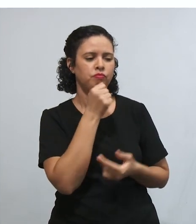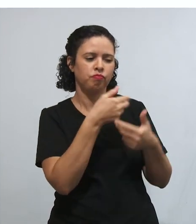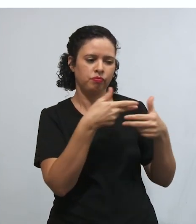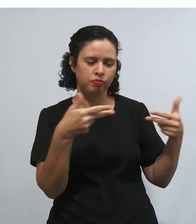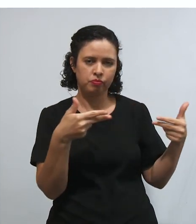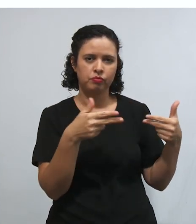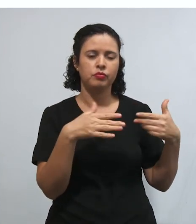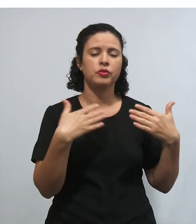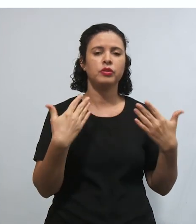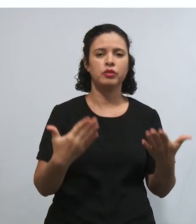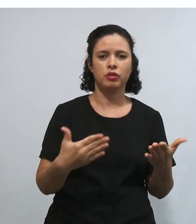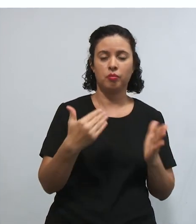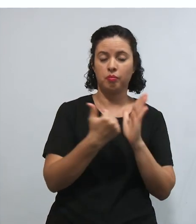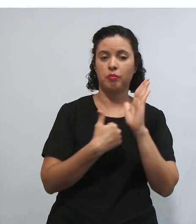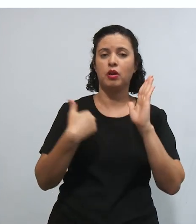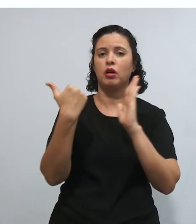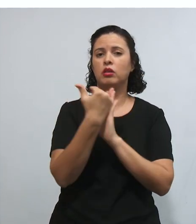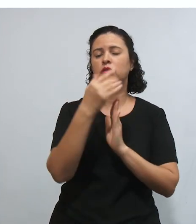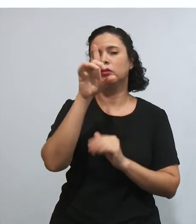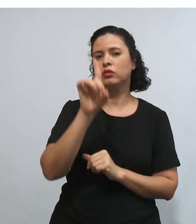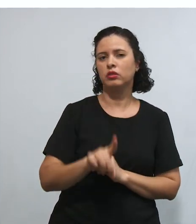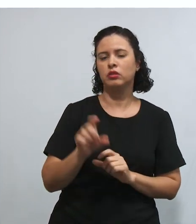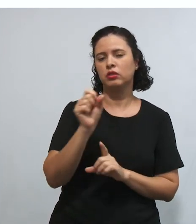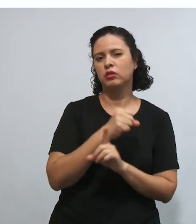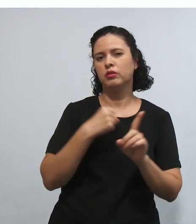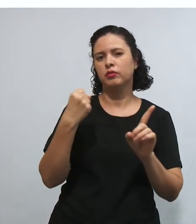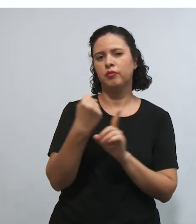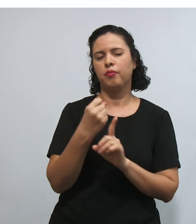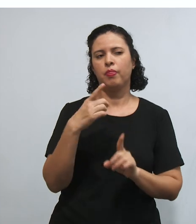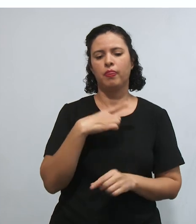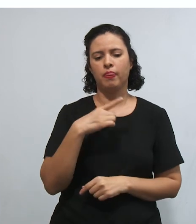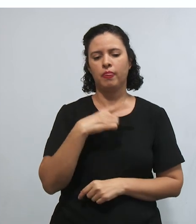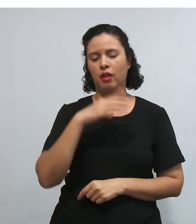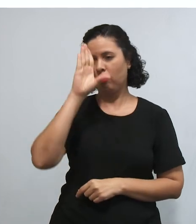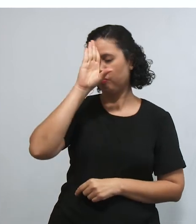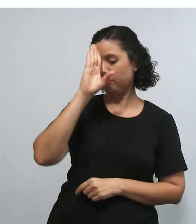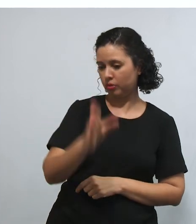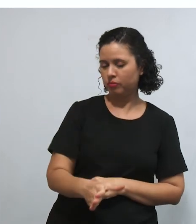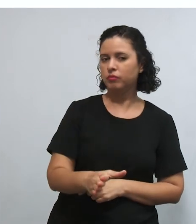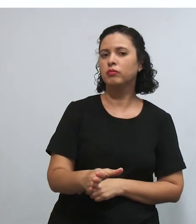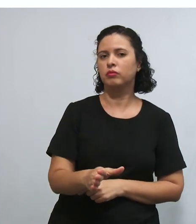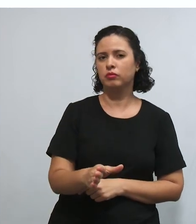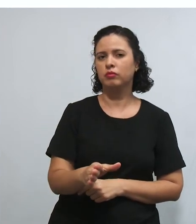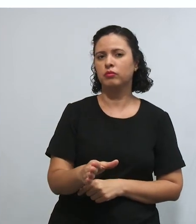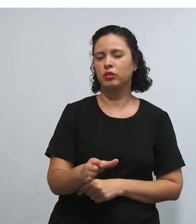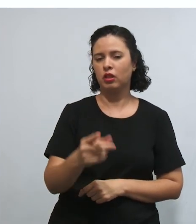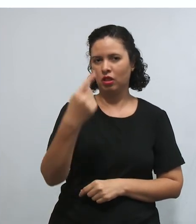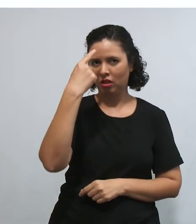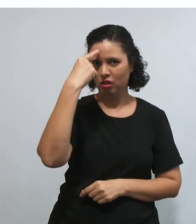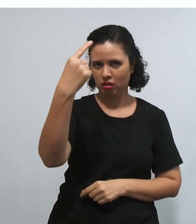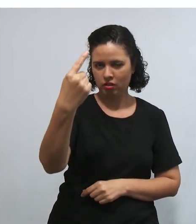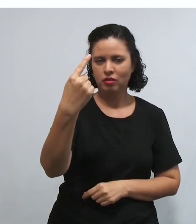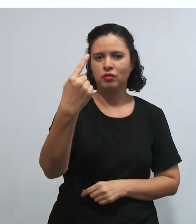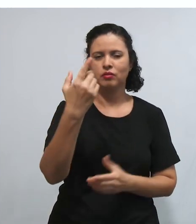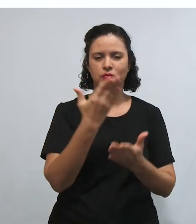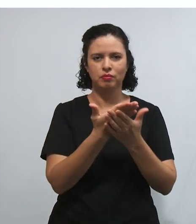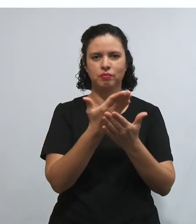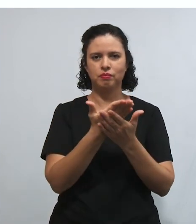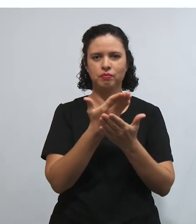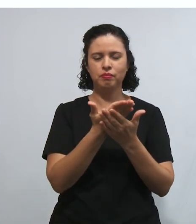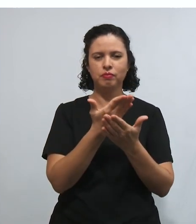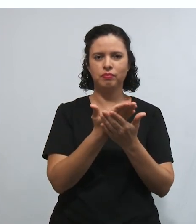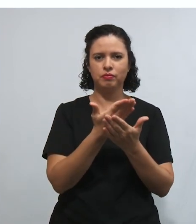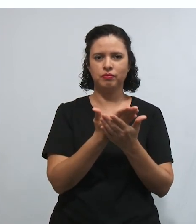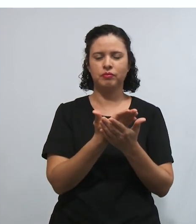E, ainda te digo mais, que esses direitos sociais, eles têm aplicação imediata, tá? Lembra daquela aula lá de